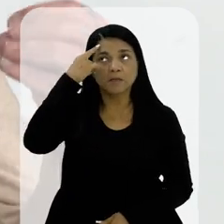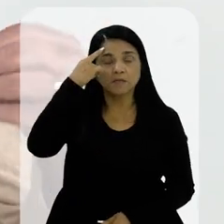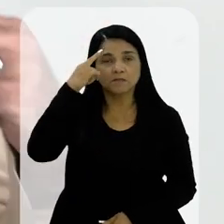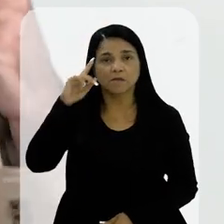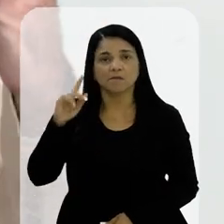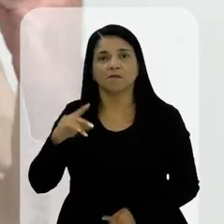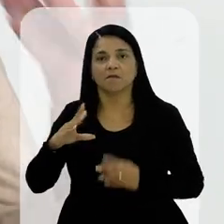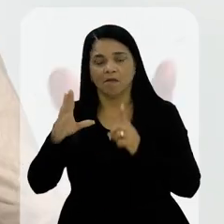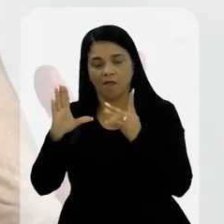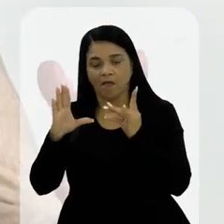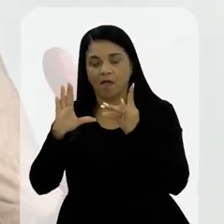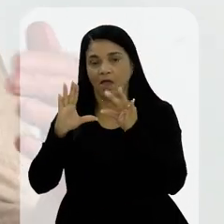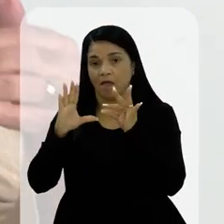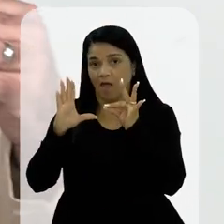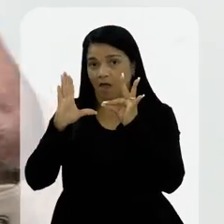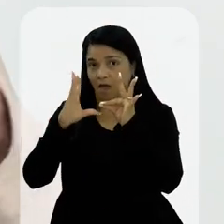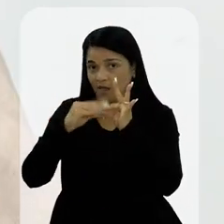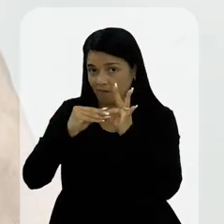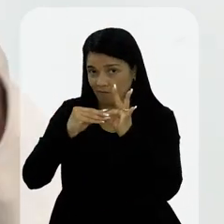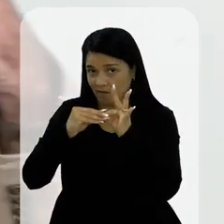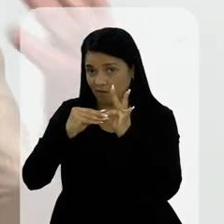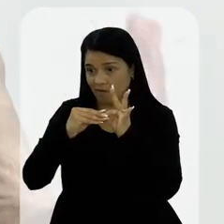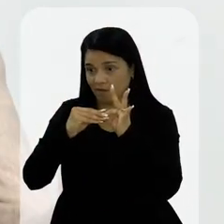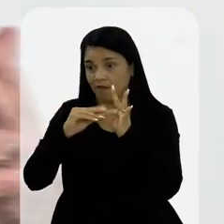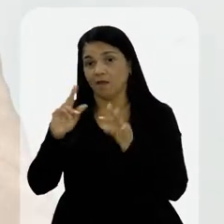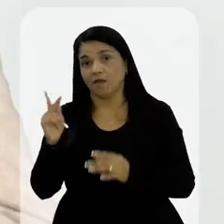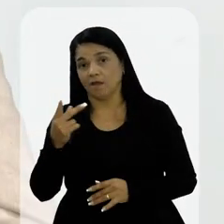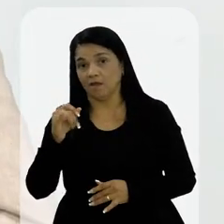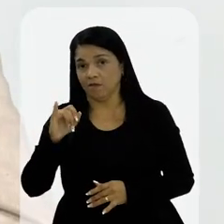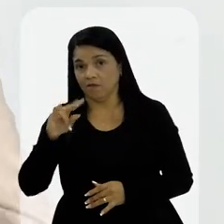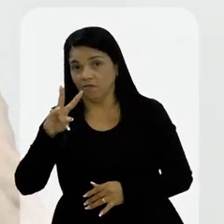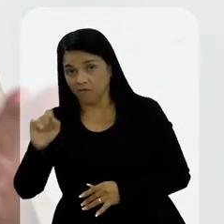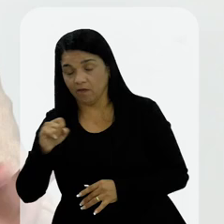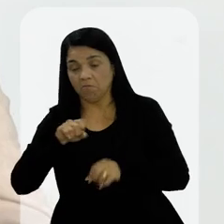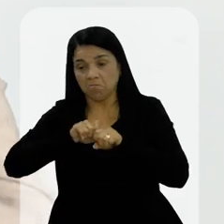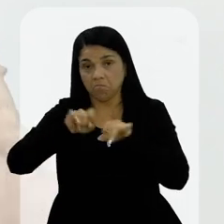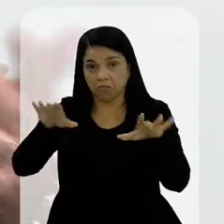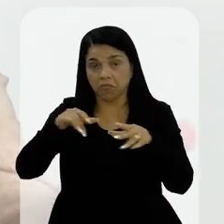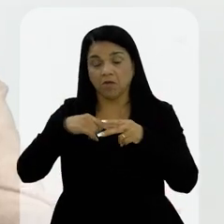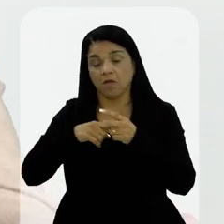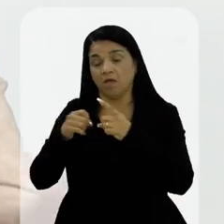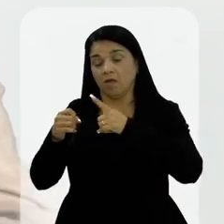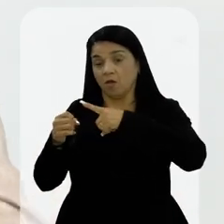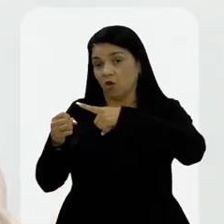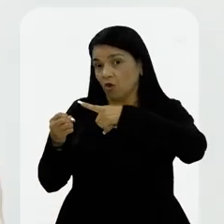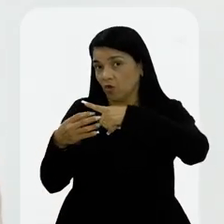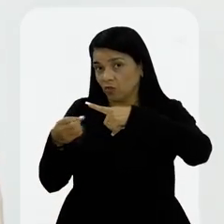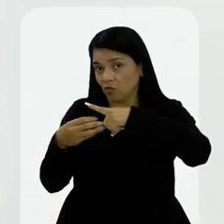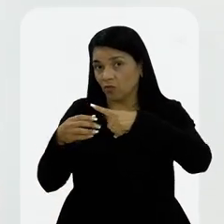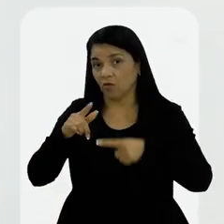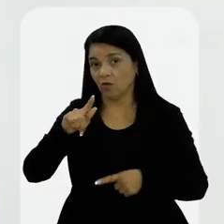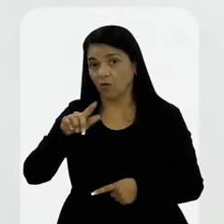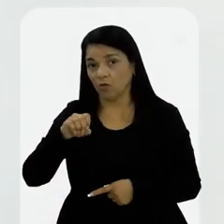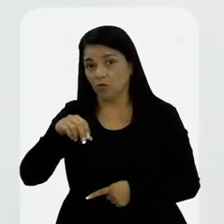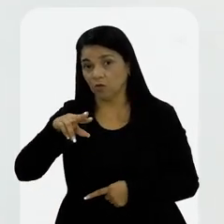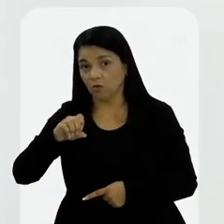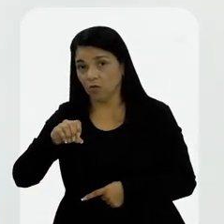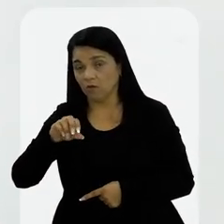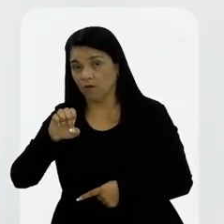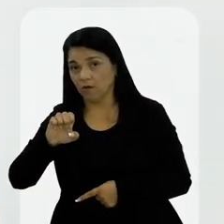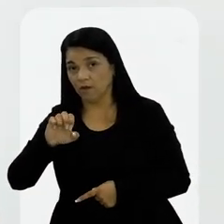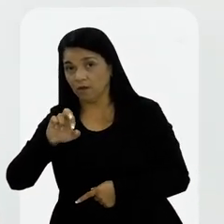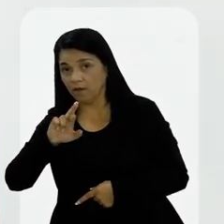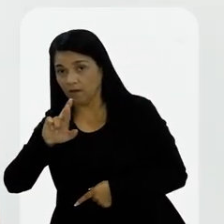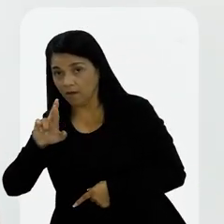se pensando em HIV, existem proliferando aí casos de sífilis, de blenorragia, que é a gonorreia. Então a